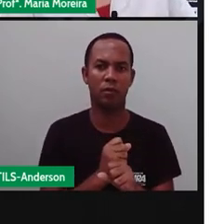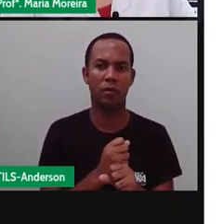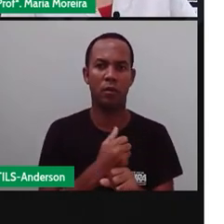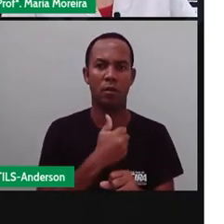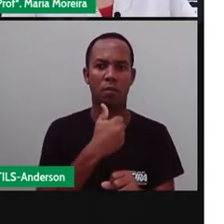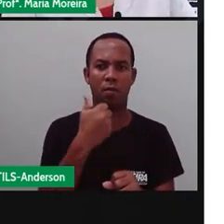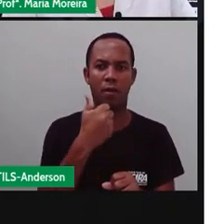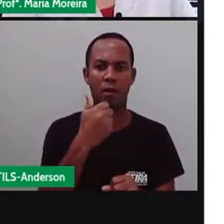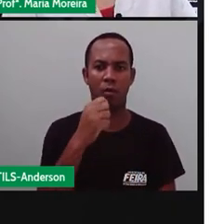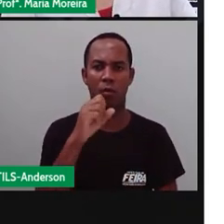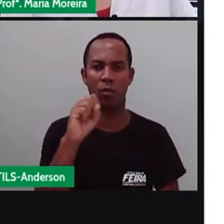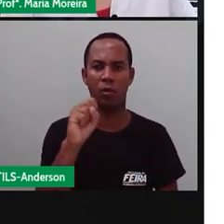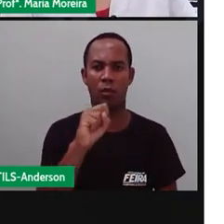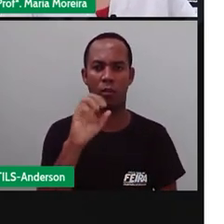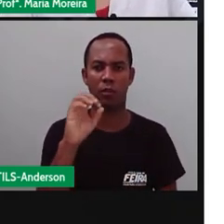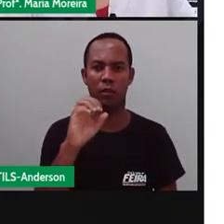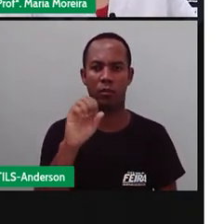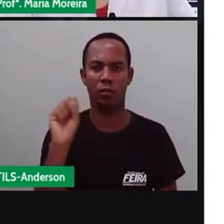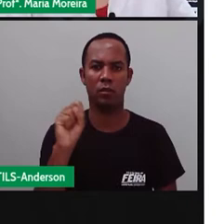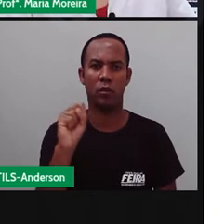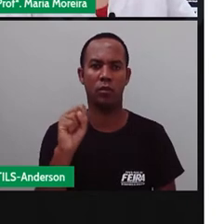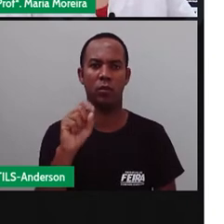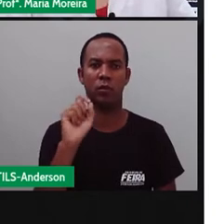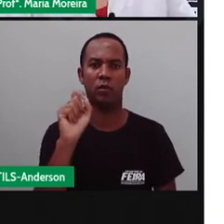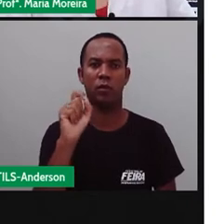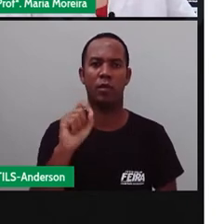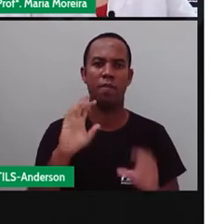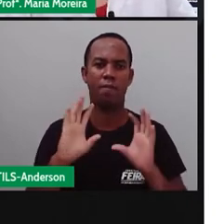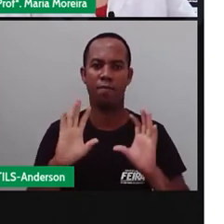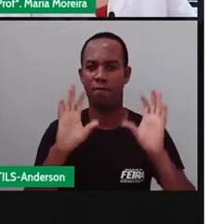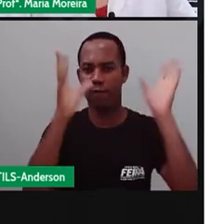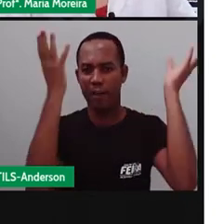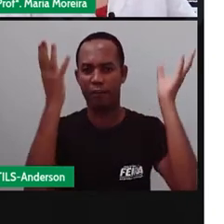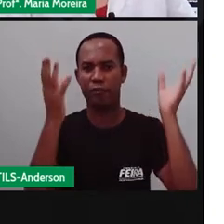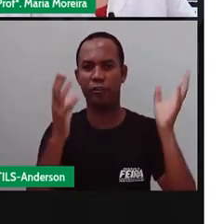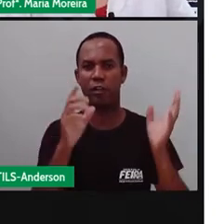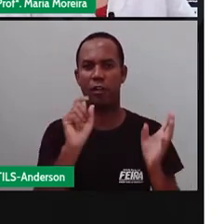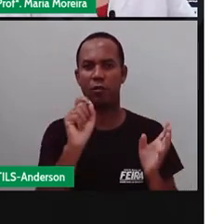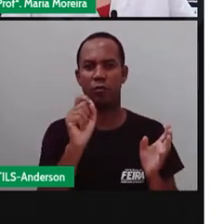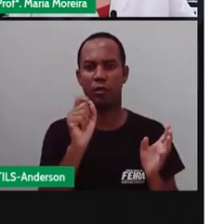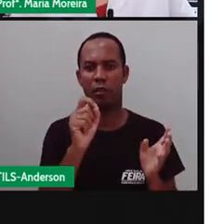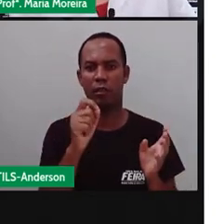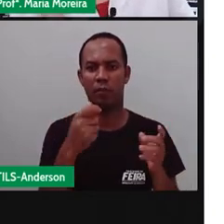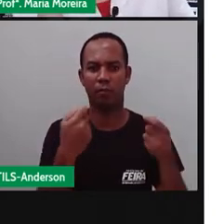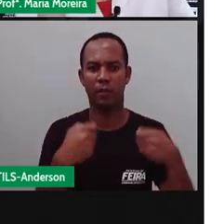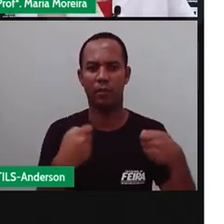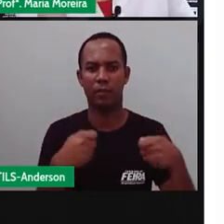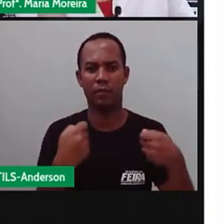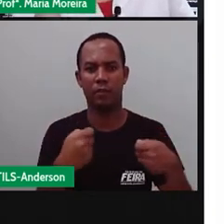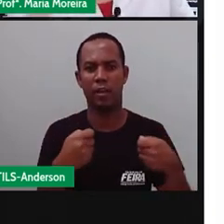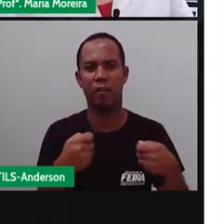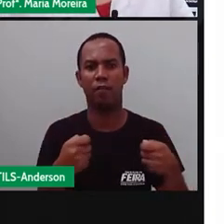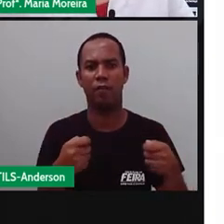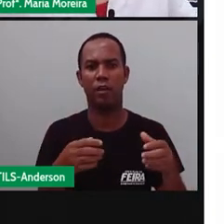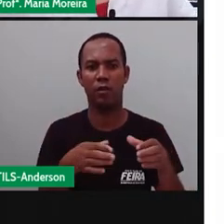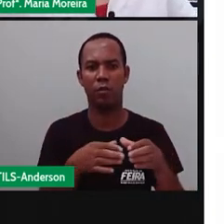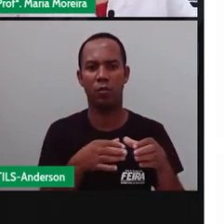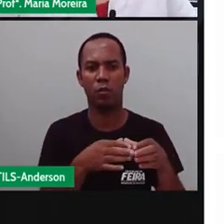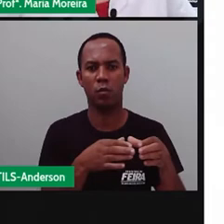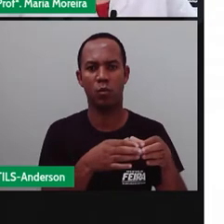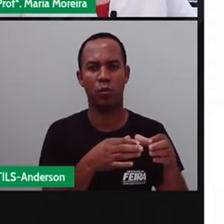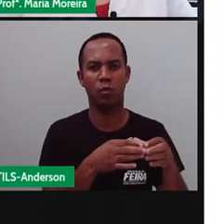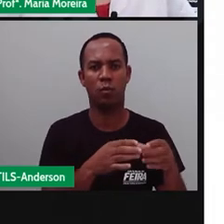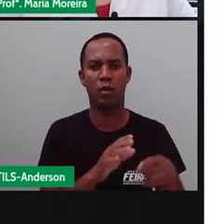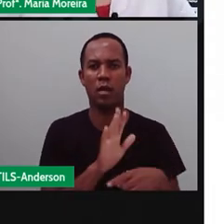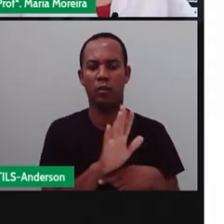tais festas ficaram restritas aos salões da aristocracia, ou seja, do pessoal que tinha mais dinheiro aí,